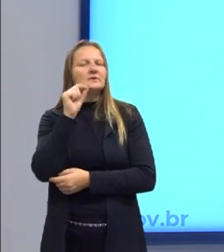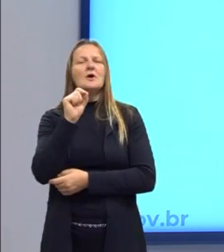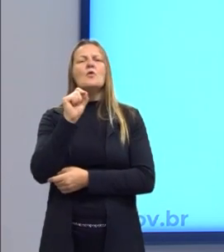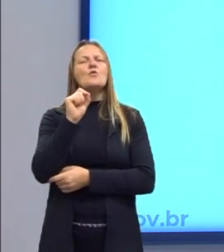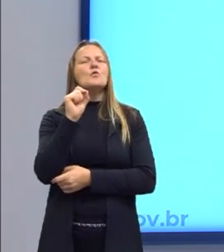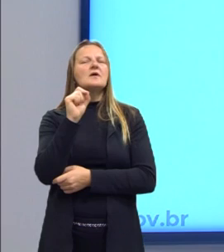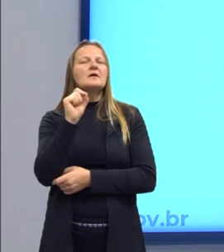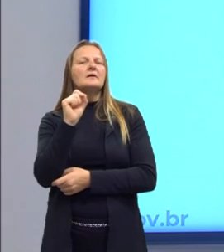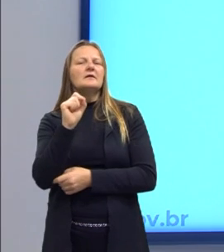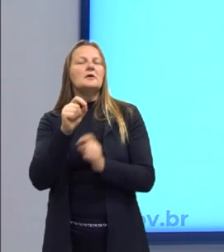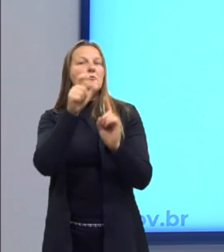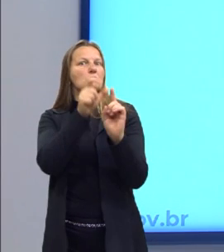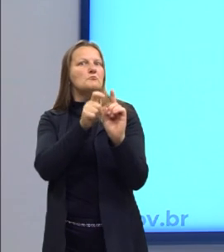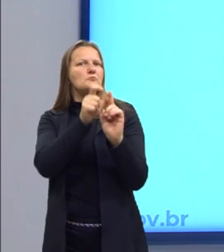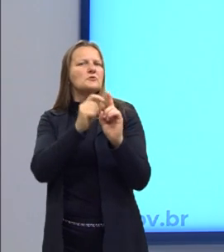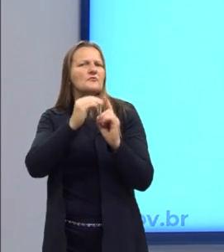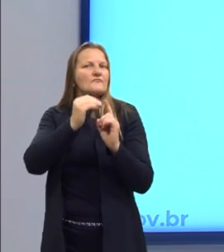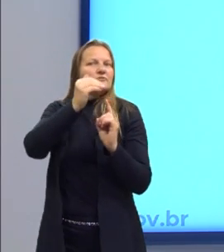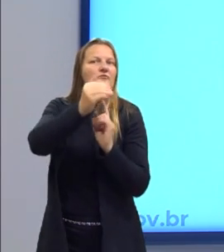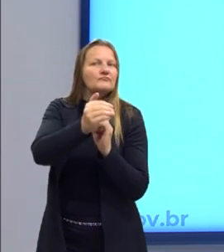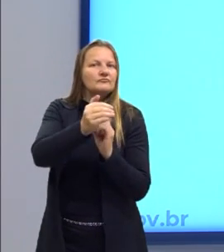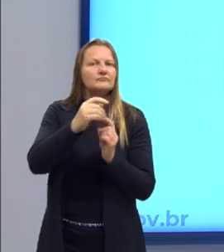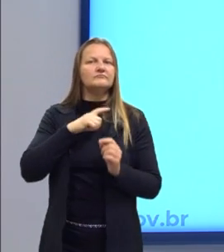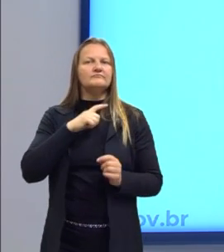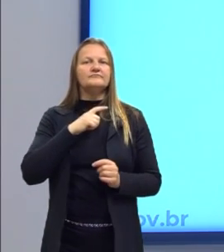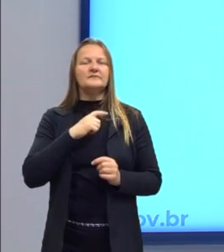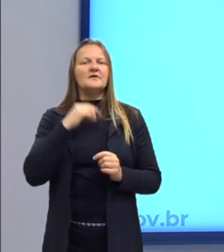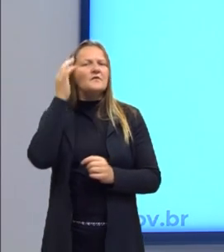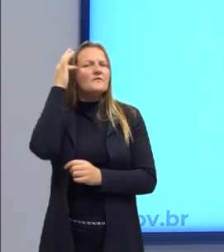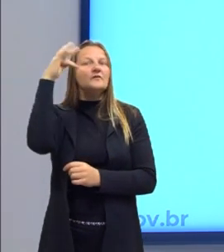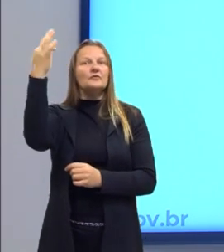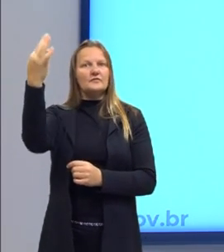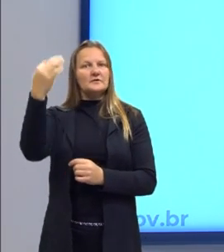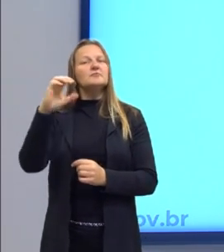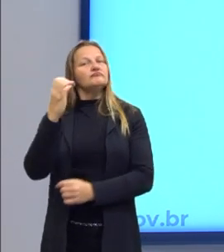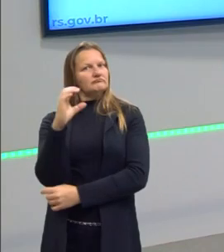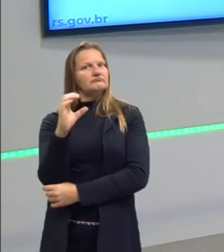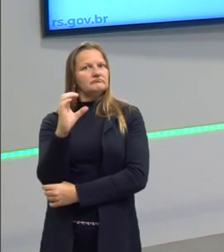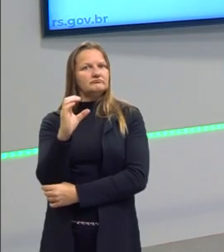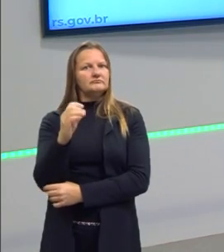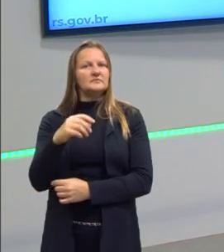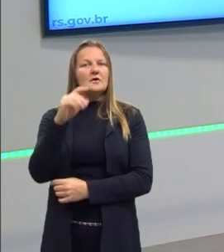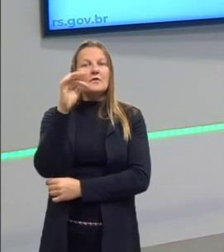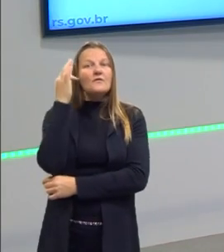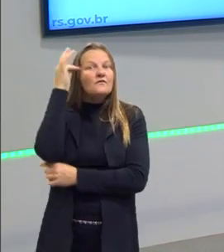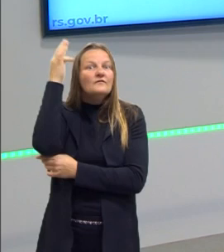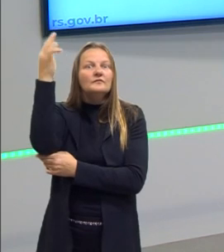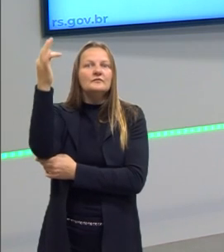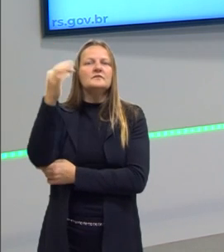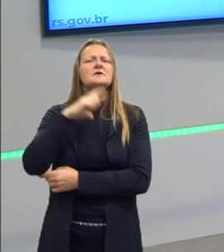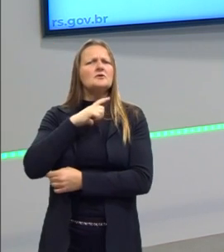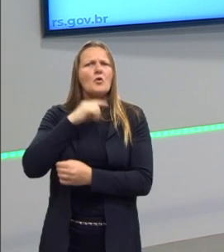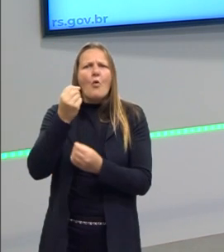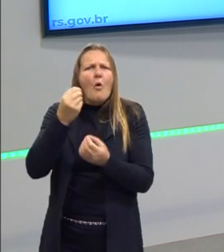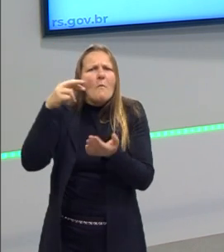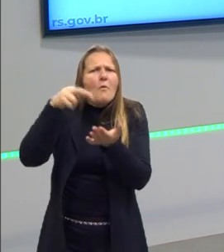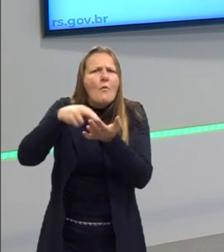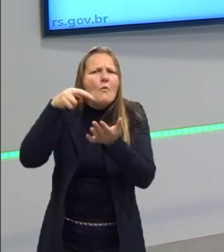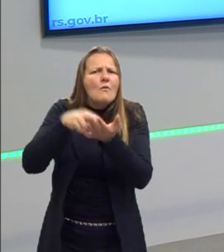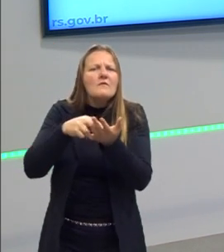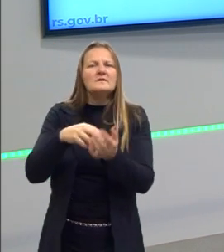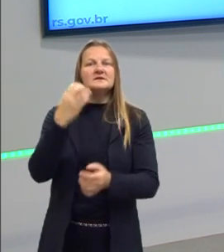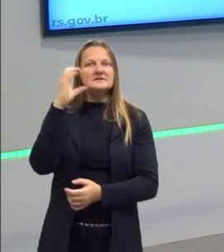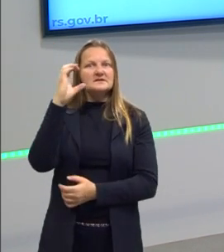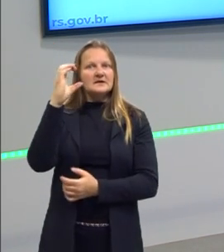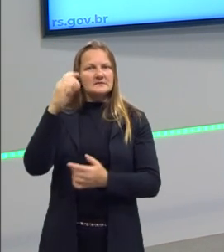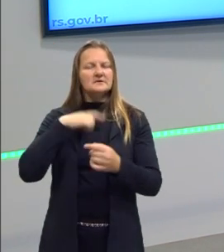a gente também tem que ter sempre claro, né? A filosofia é uma ciência. A gente quer saber as coisas como realmente elas são, é uma ciência.